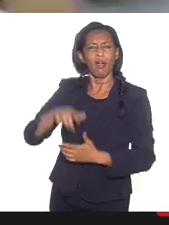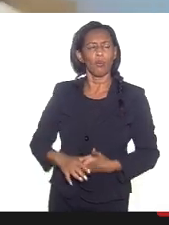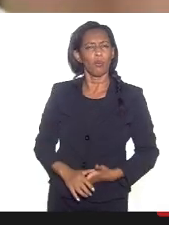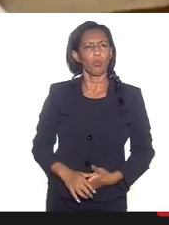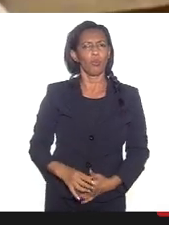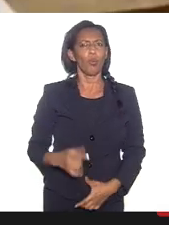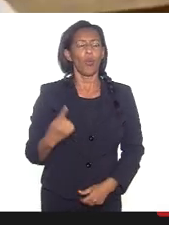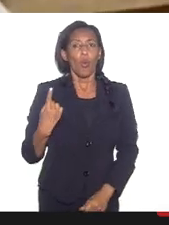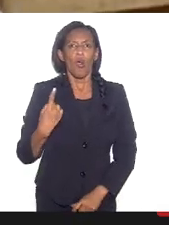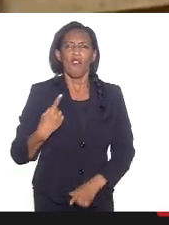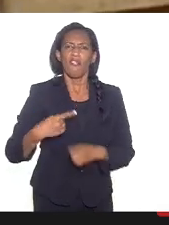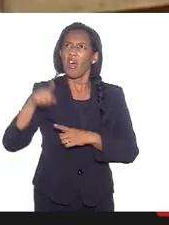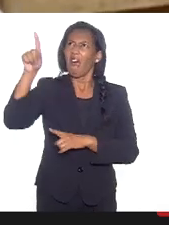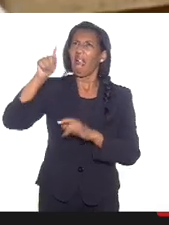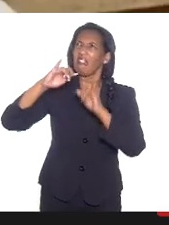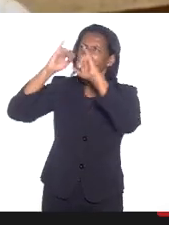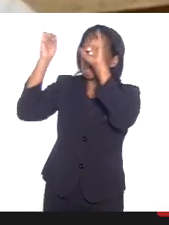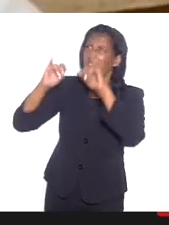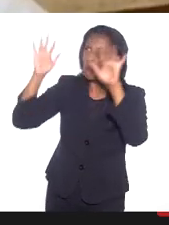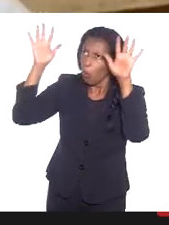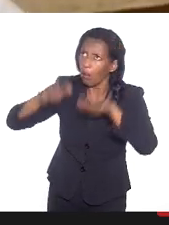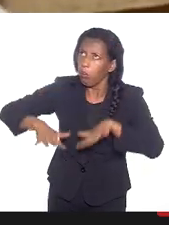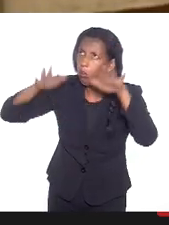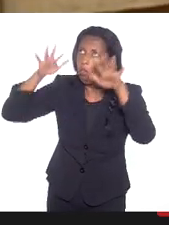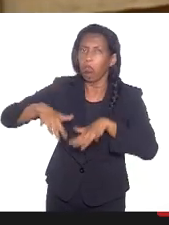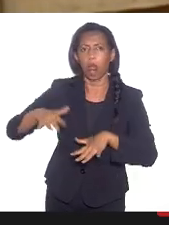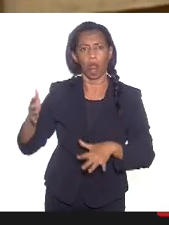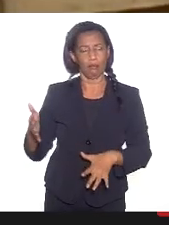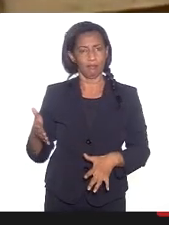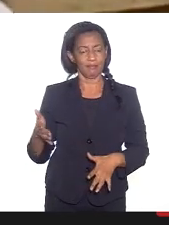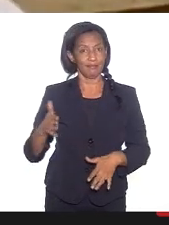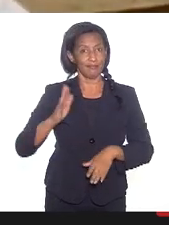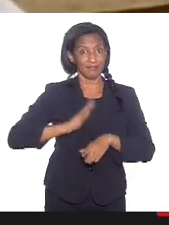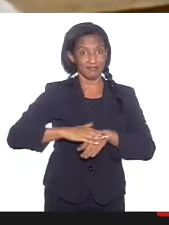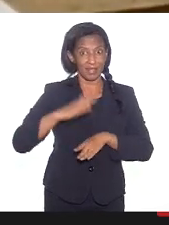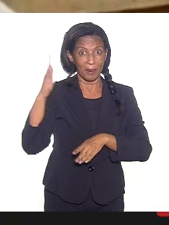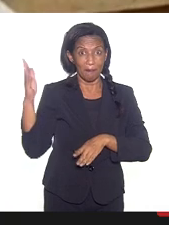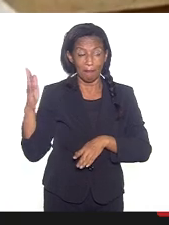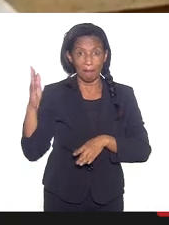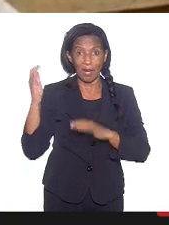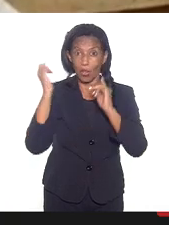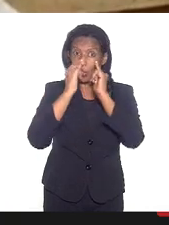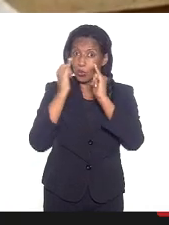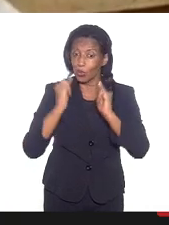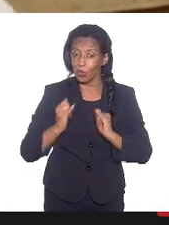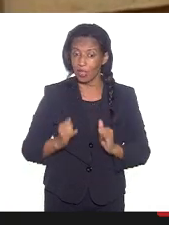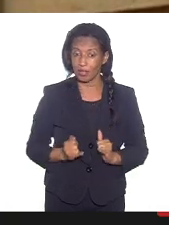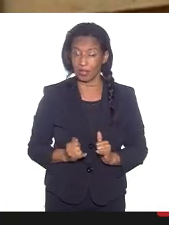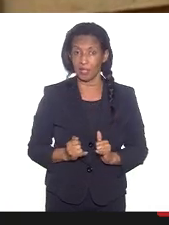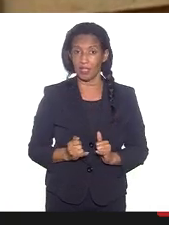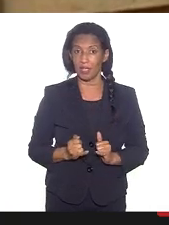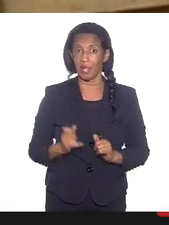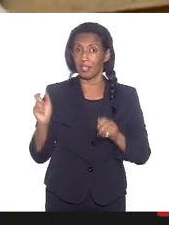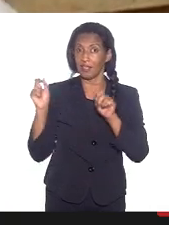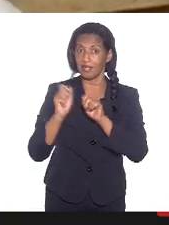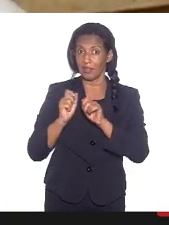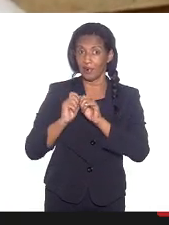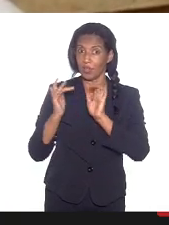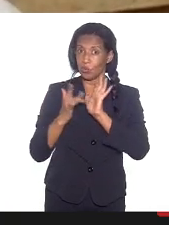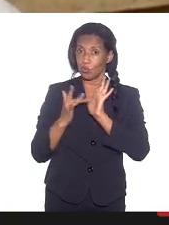que isso é idolatria. Ô, Marta, maior idolatria do que fazem com Jesus? Existe.